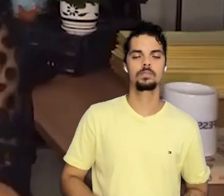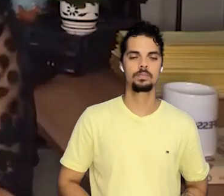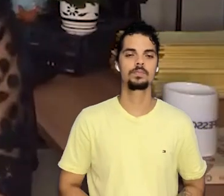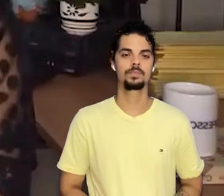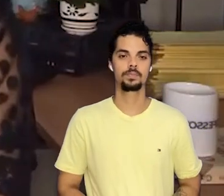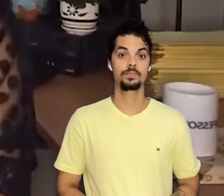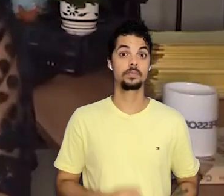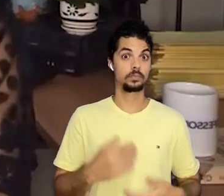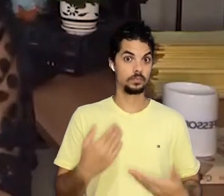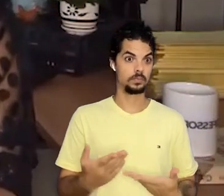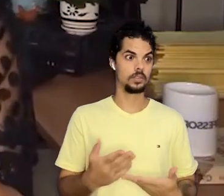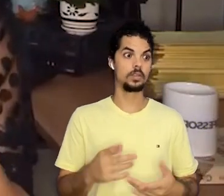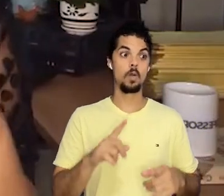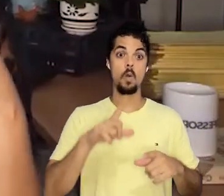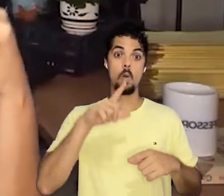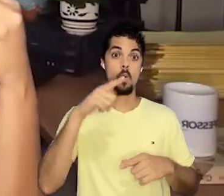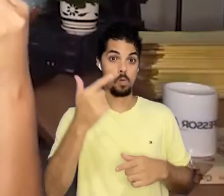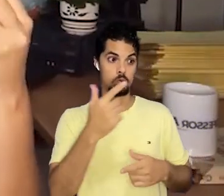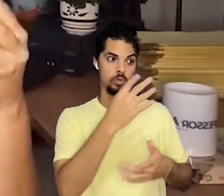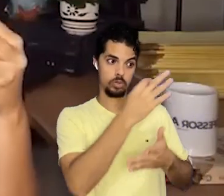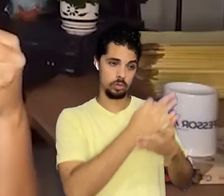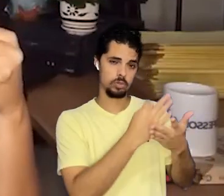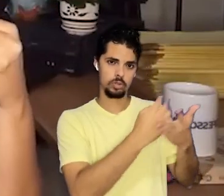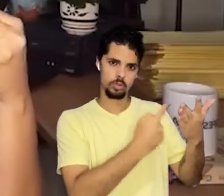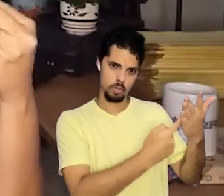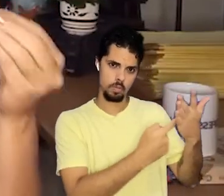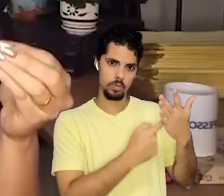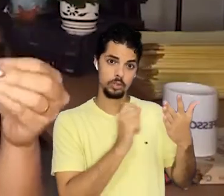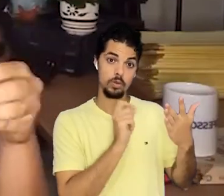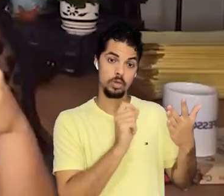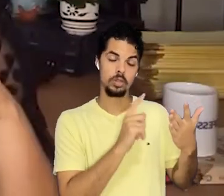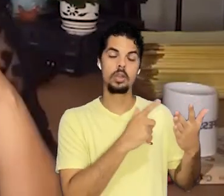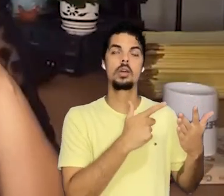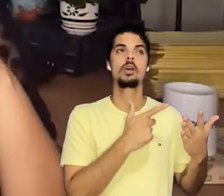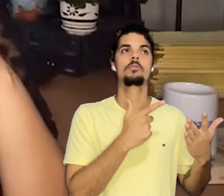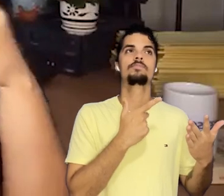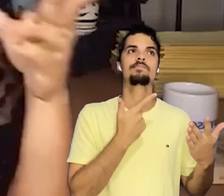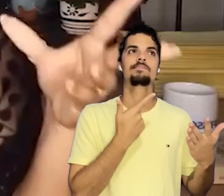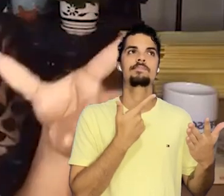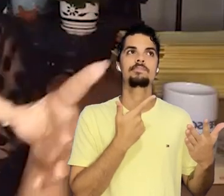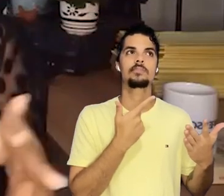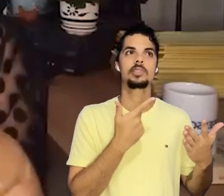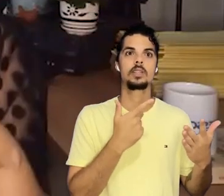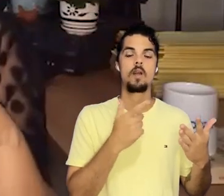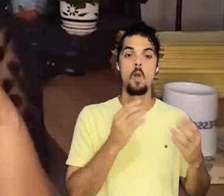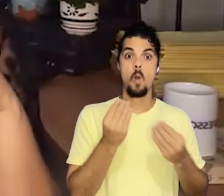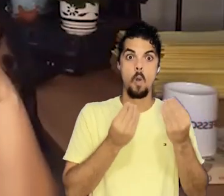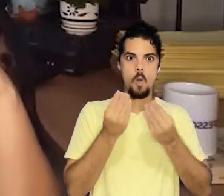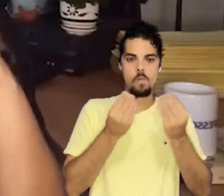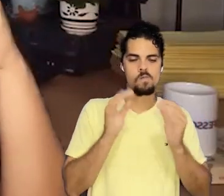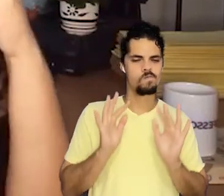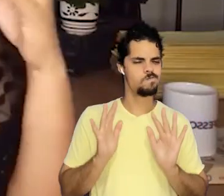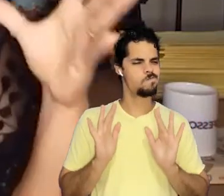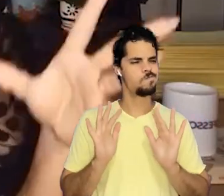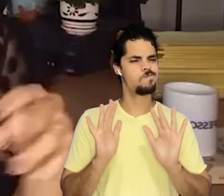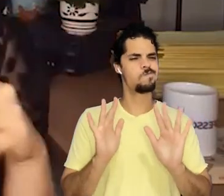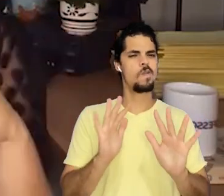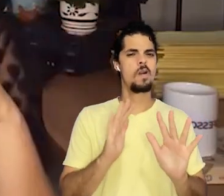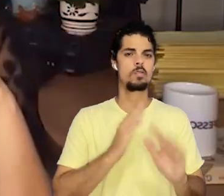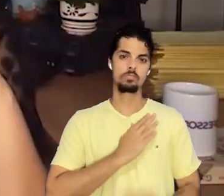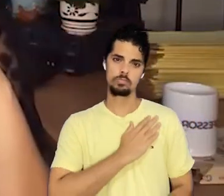durante essas guerras. Então, esses exércitos eles eram formados por pessoas diversas, escravos